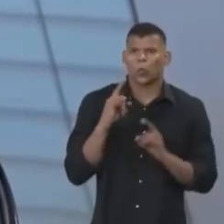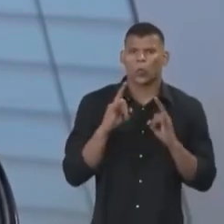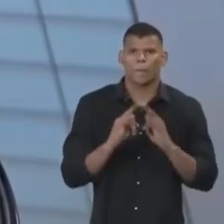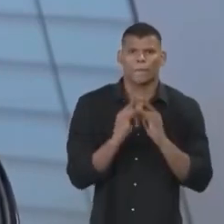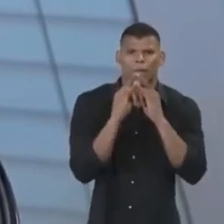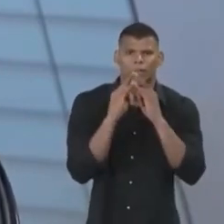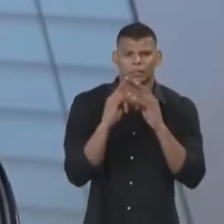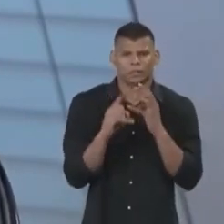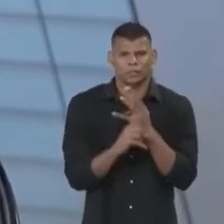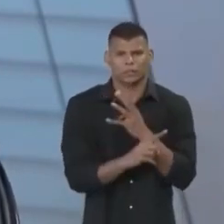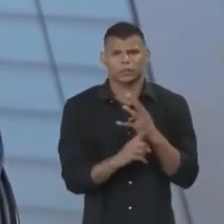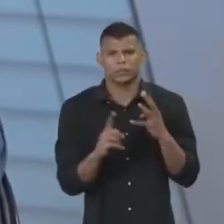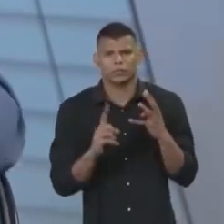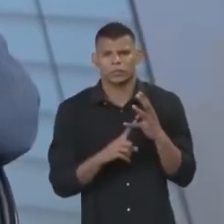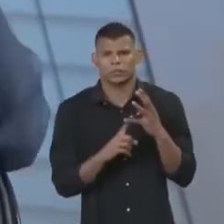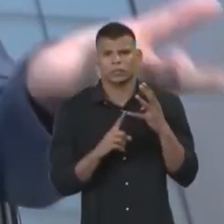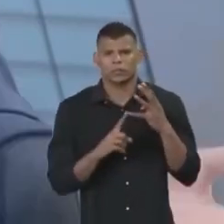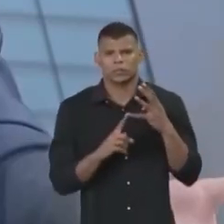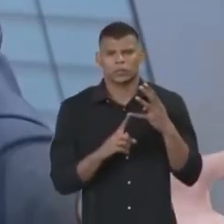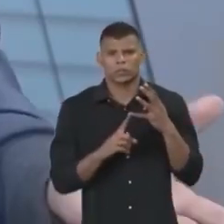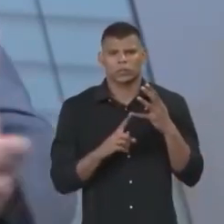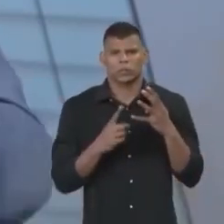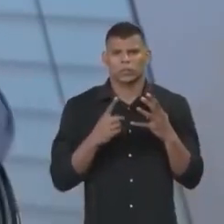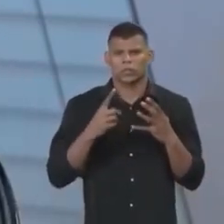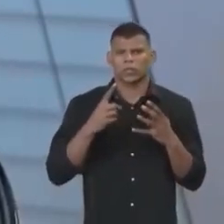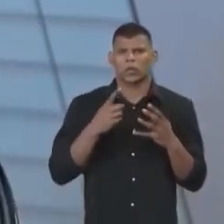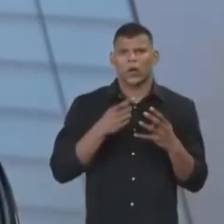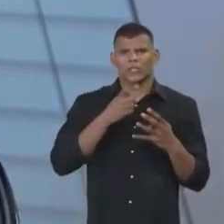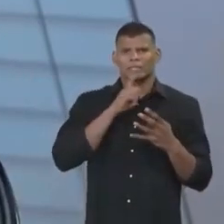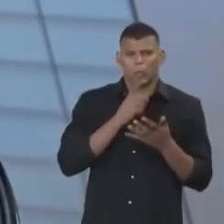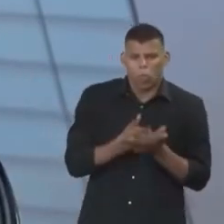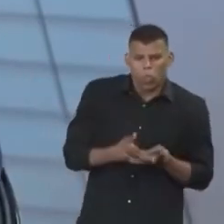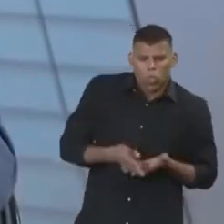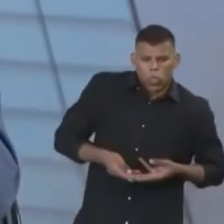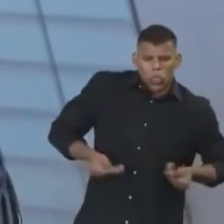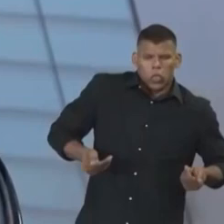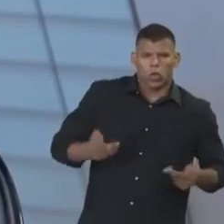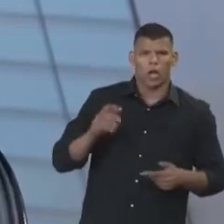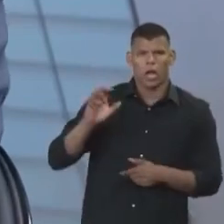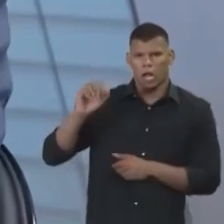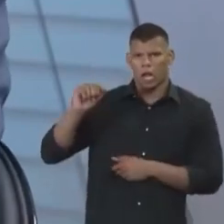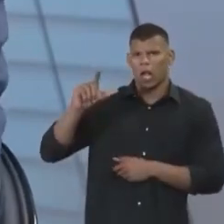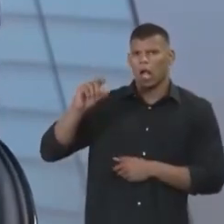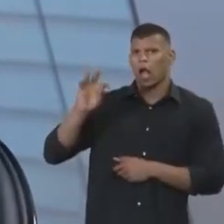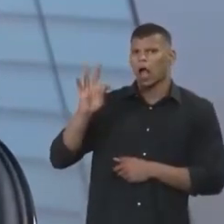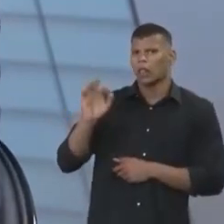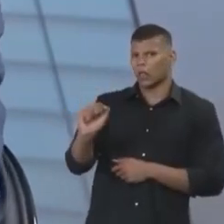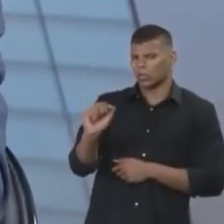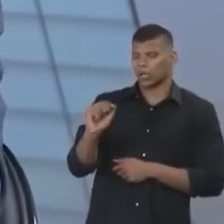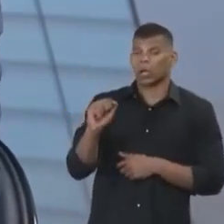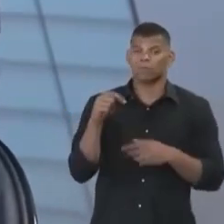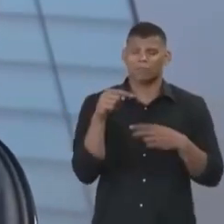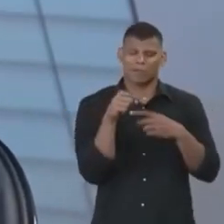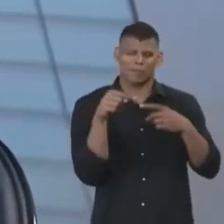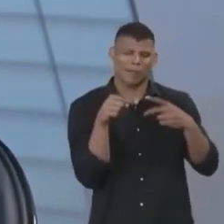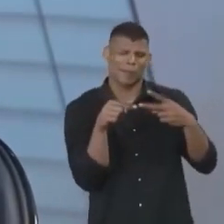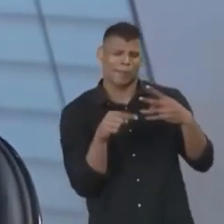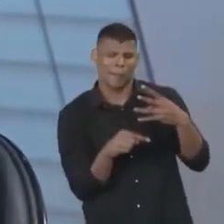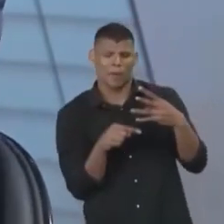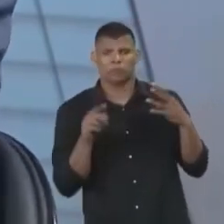do dejeito das caras trabalhadas, do aquecimento global. Portanto, é um século onde essa questão passa